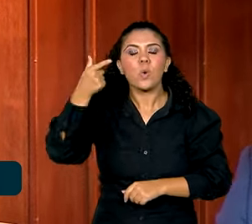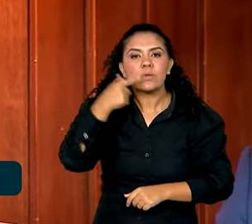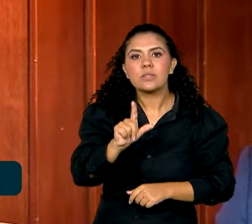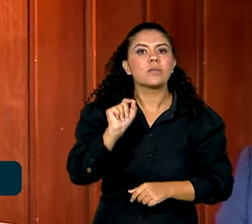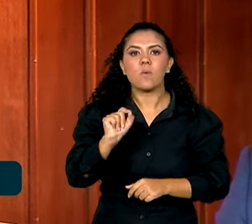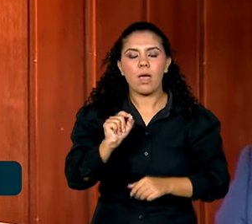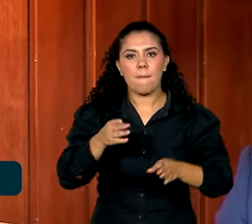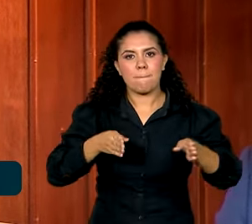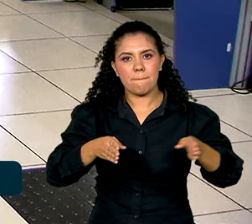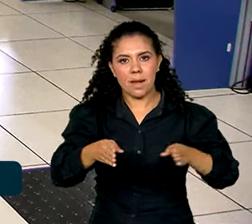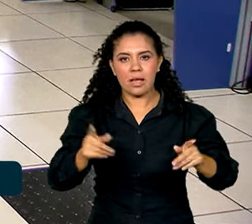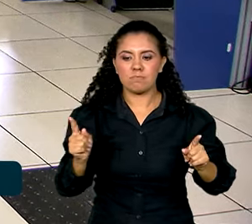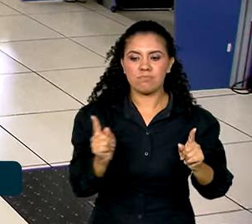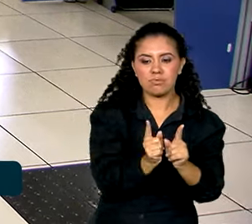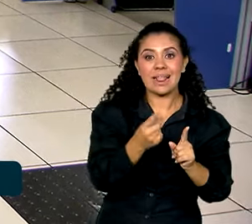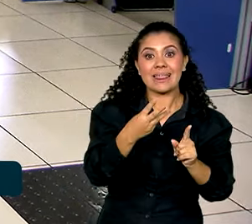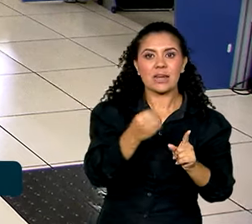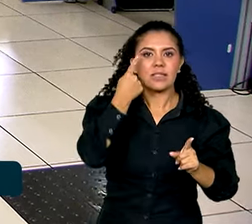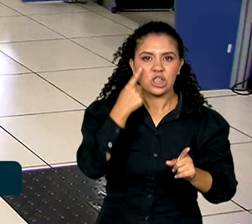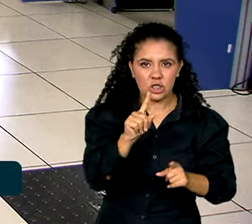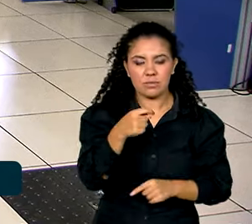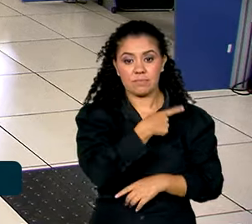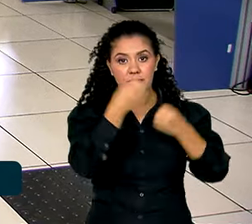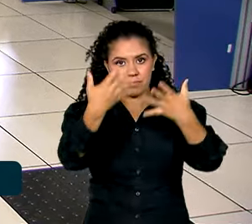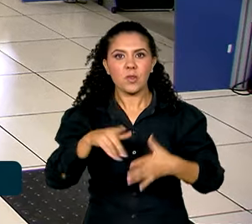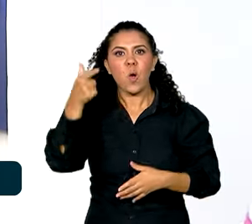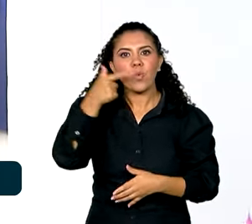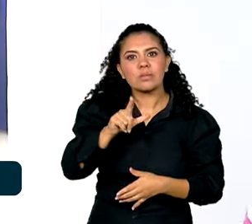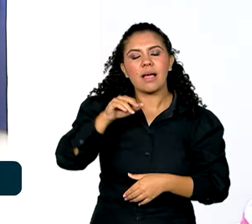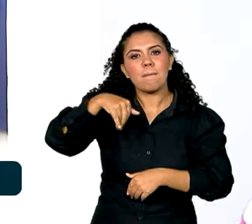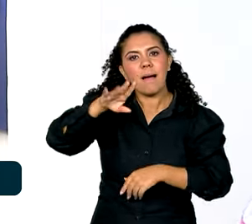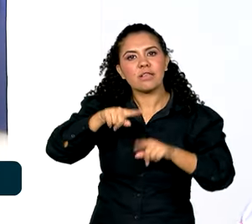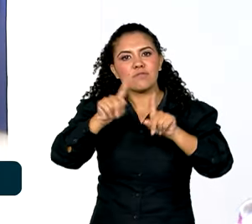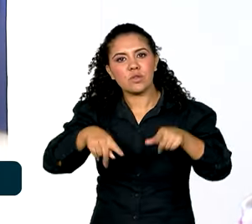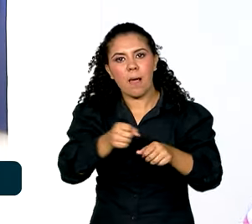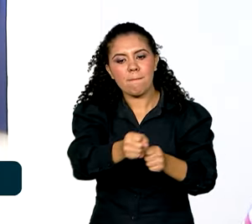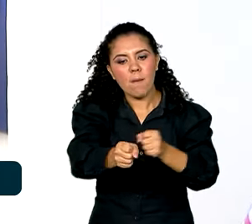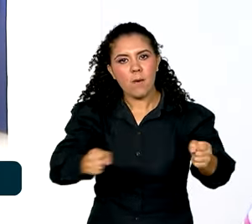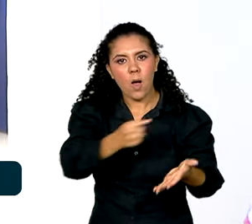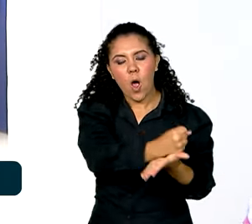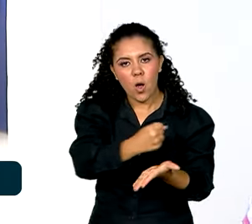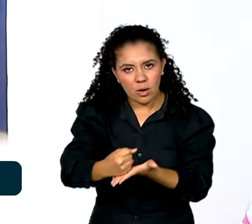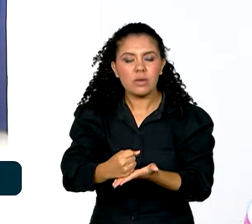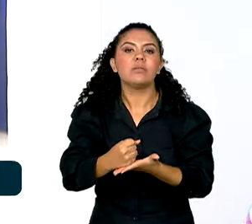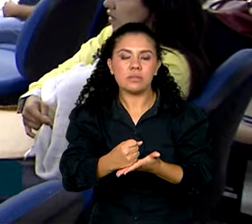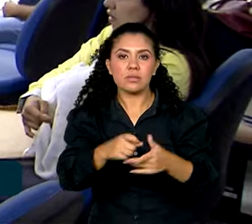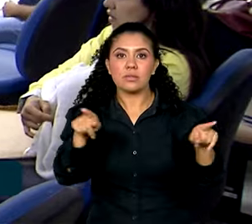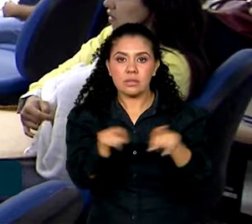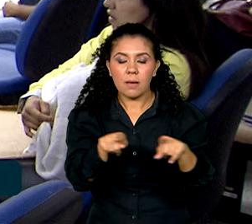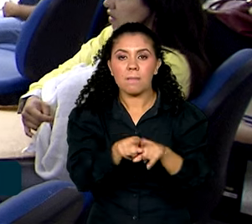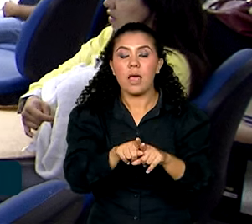final de 30 dias. Além de contratar mais funcionários, a digitalização dos serviços do INSS